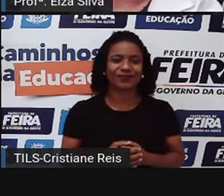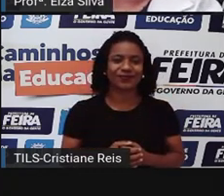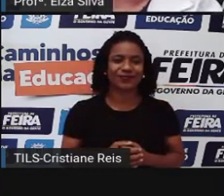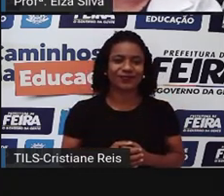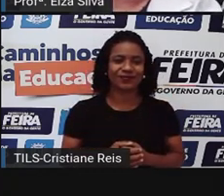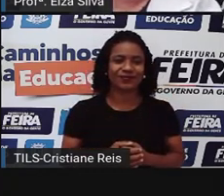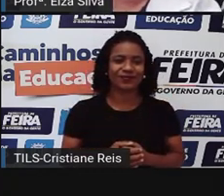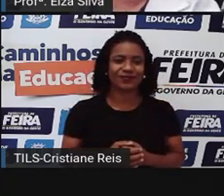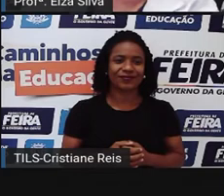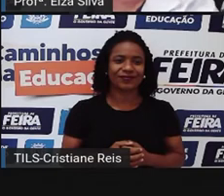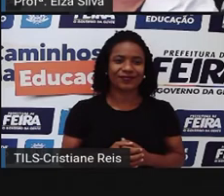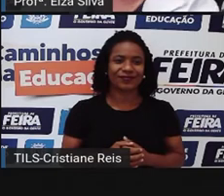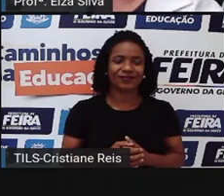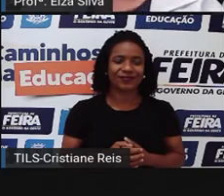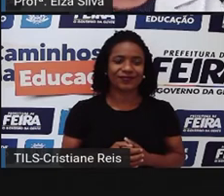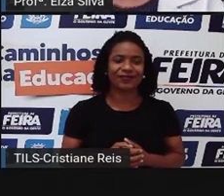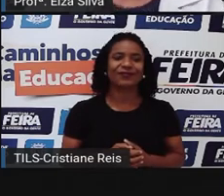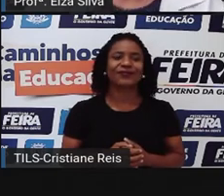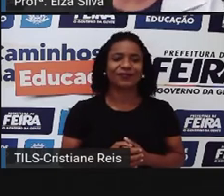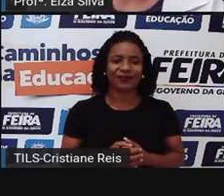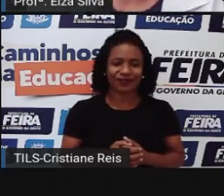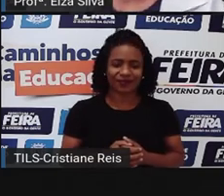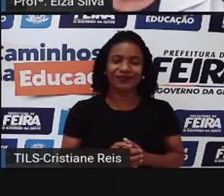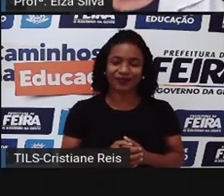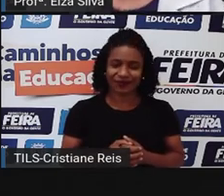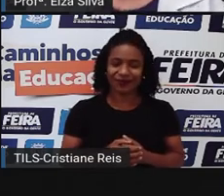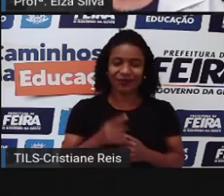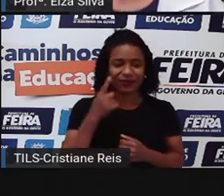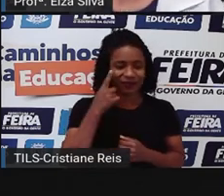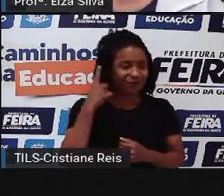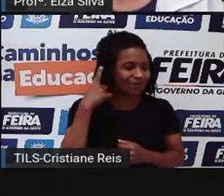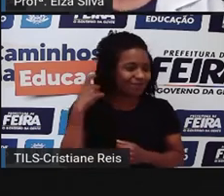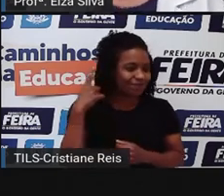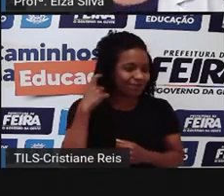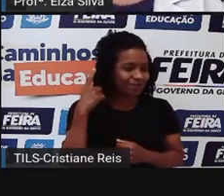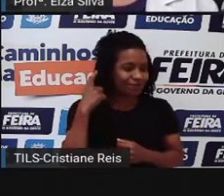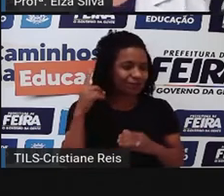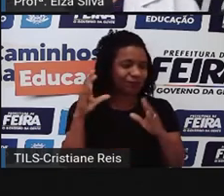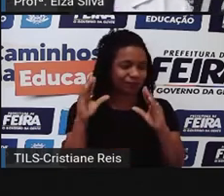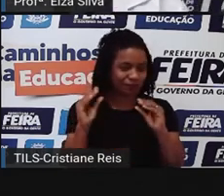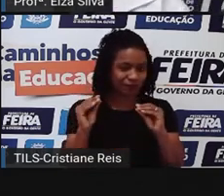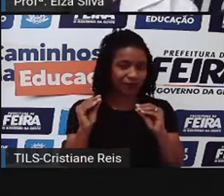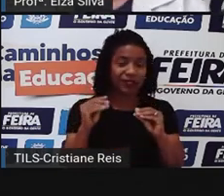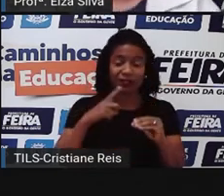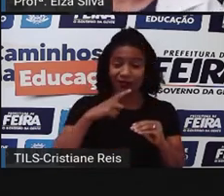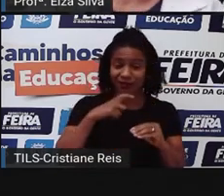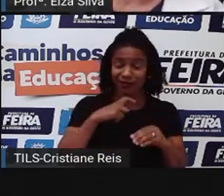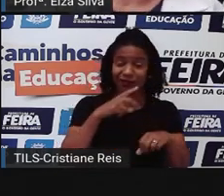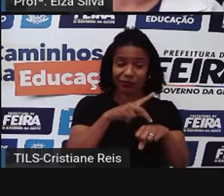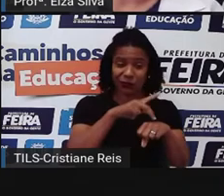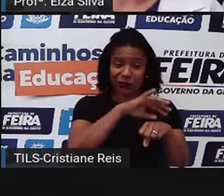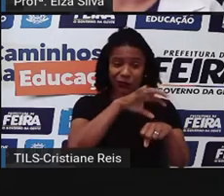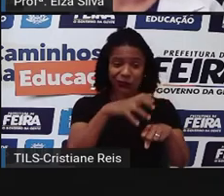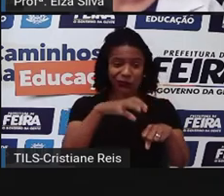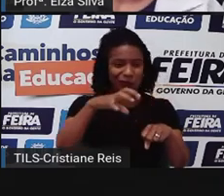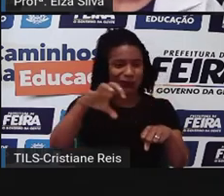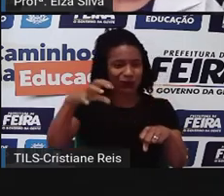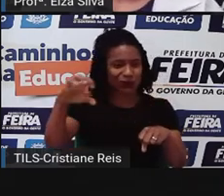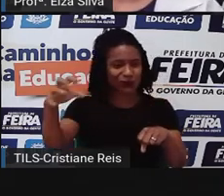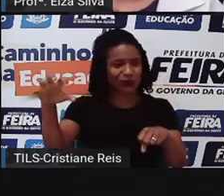Deixa eu só tirar o som aqui para a gente conversar melhor. Então, aqui é a parte montanhosa do Interland.